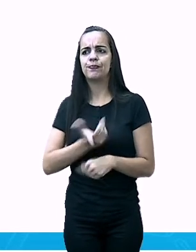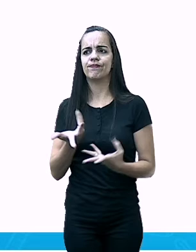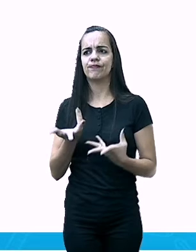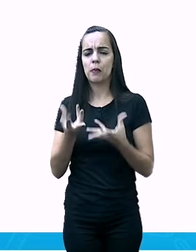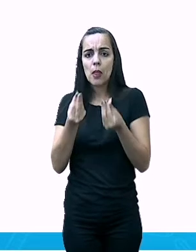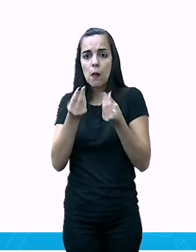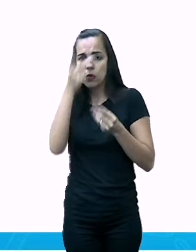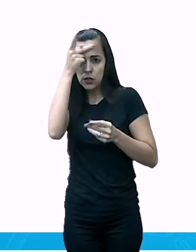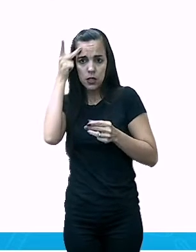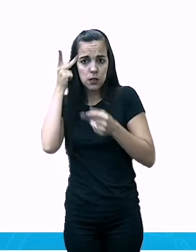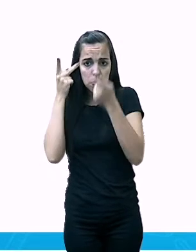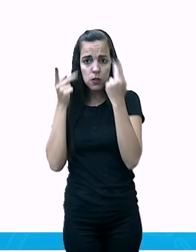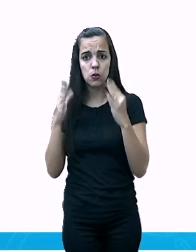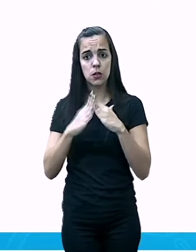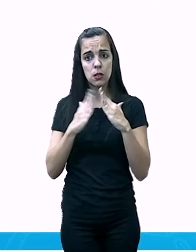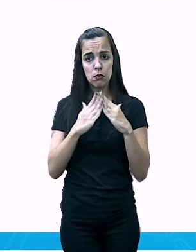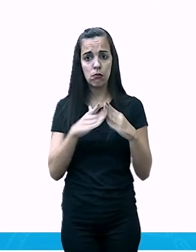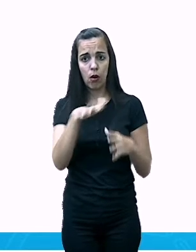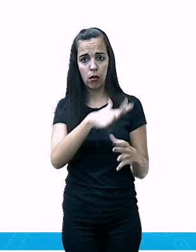muitos habitantes.